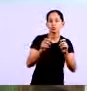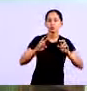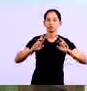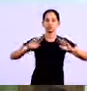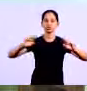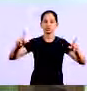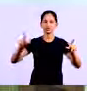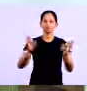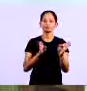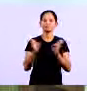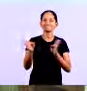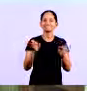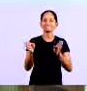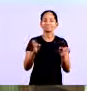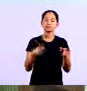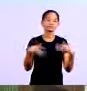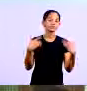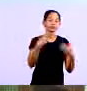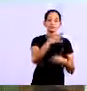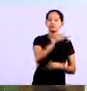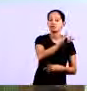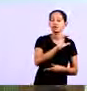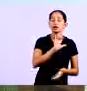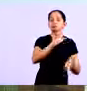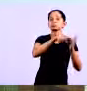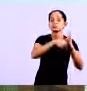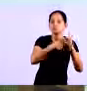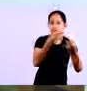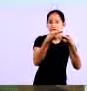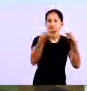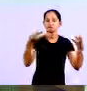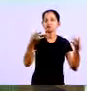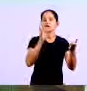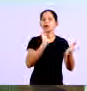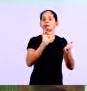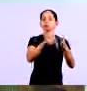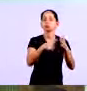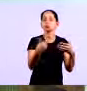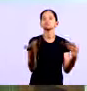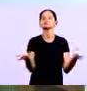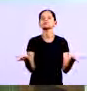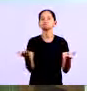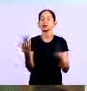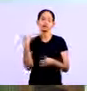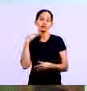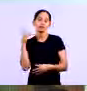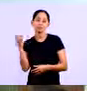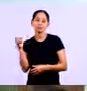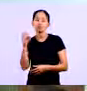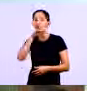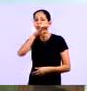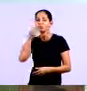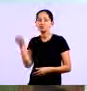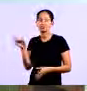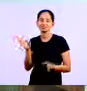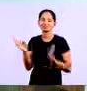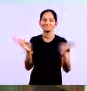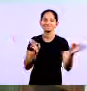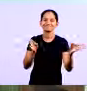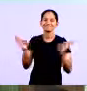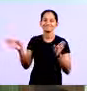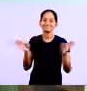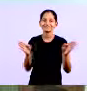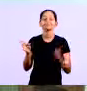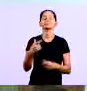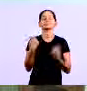levando para o banco porque o cliente pode não pagar uma daquelas ou um cheque e aí você vai ter que cobrir porque senão sua conta vai ficar negativa então é muito importante que você tenha esses